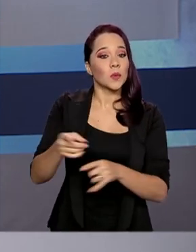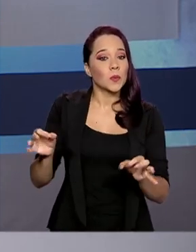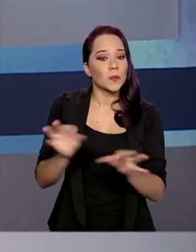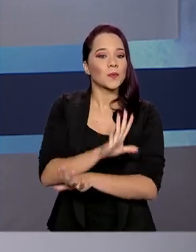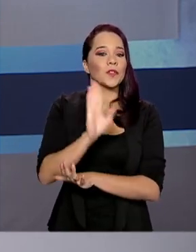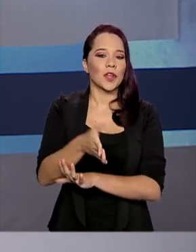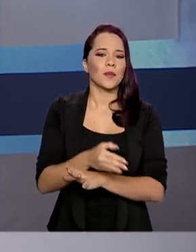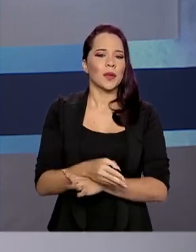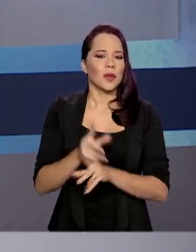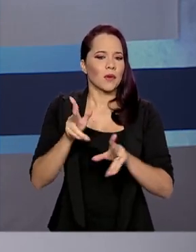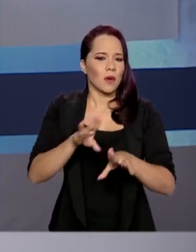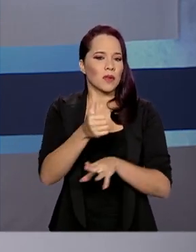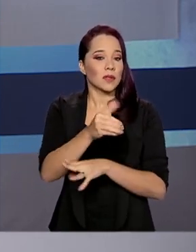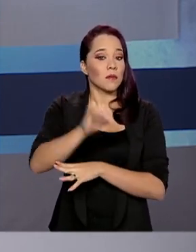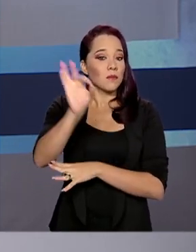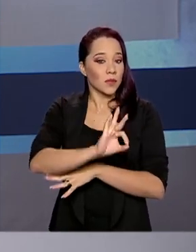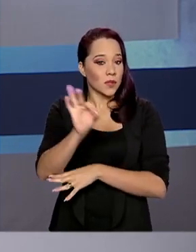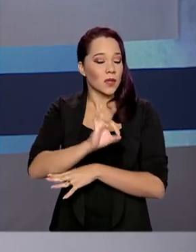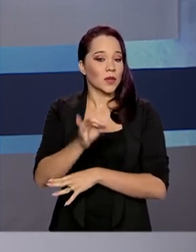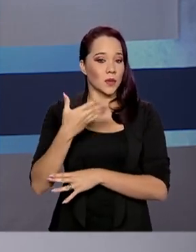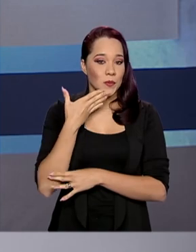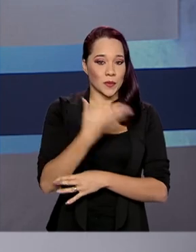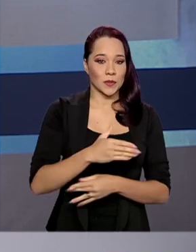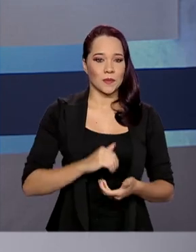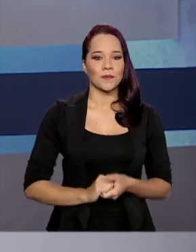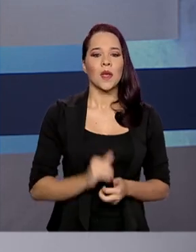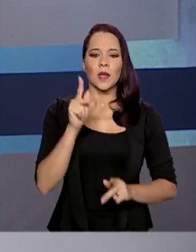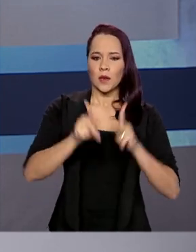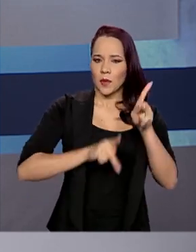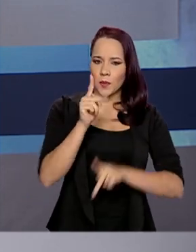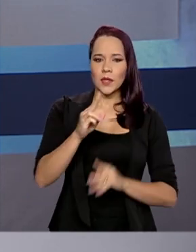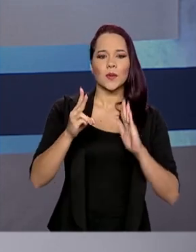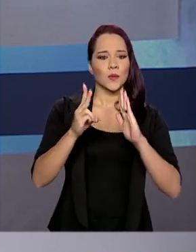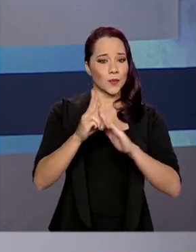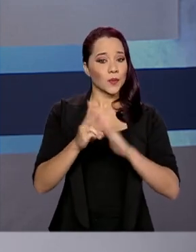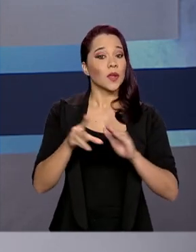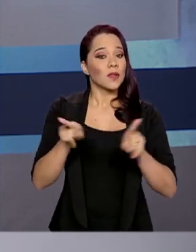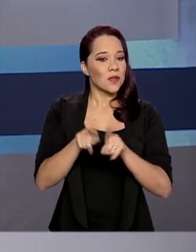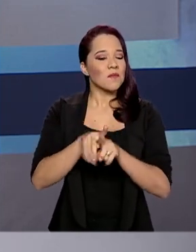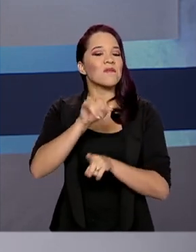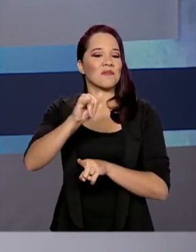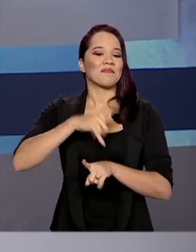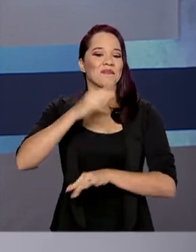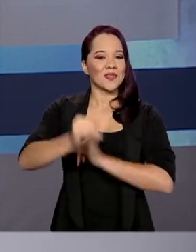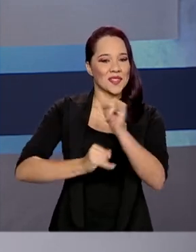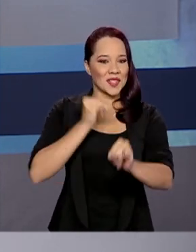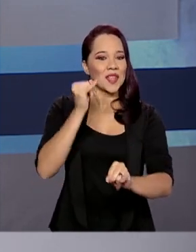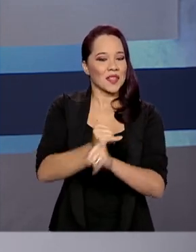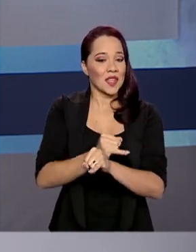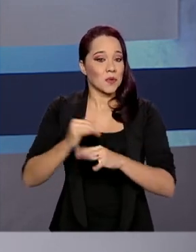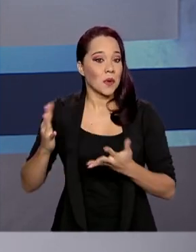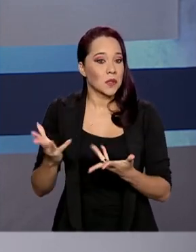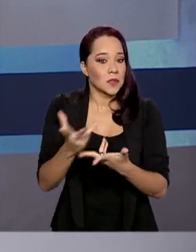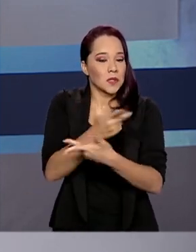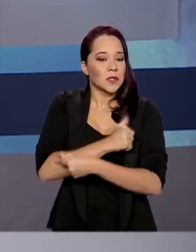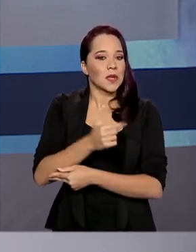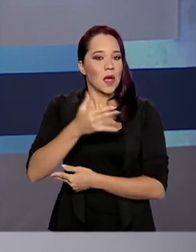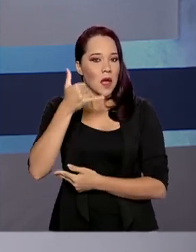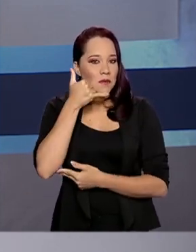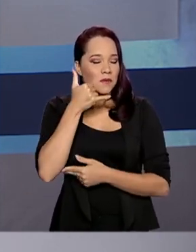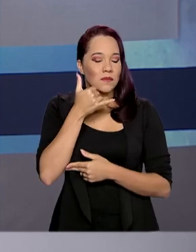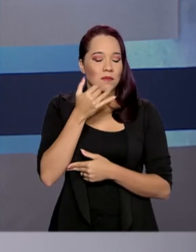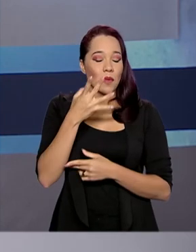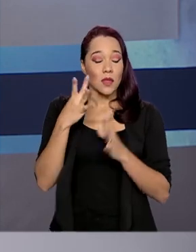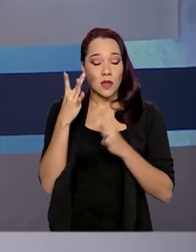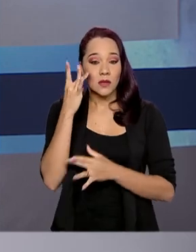representa aí quase 100% da demanda. E a população indígena vai contar com internet para agilizar os atendimentos das